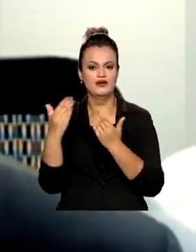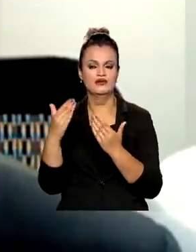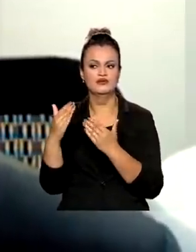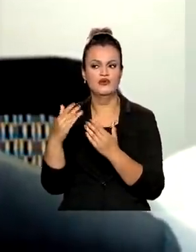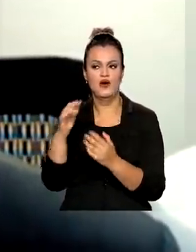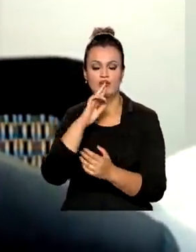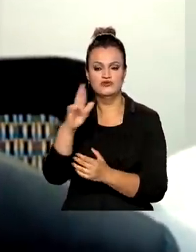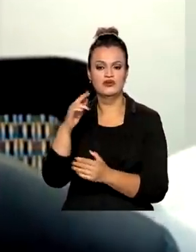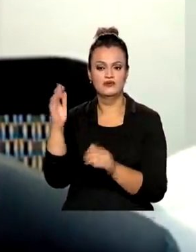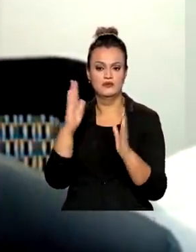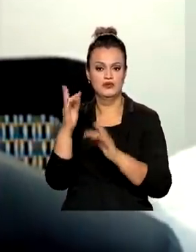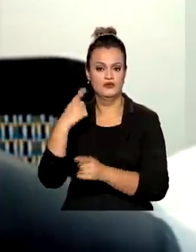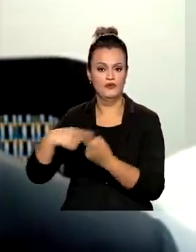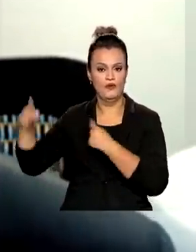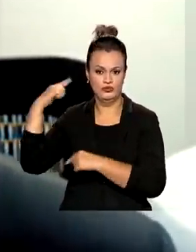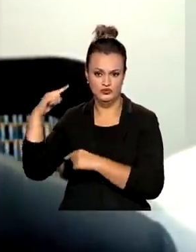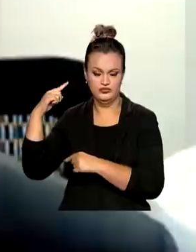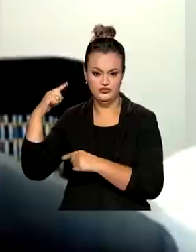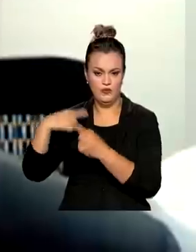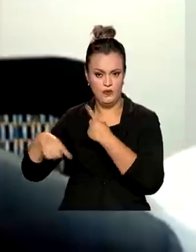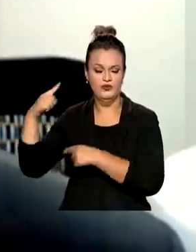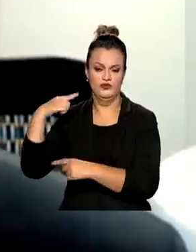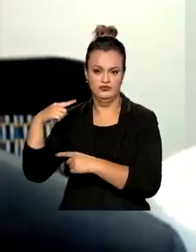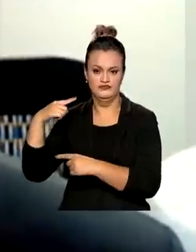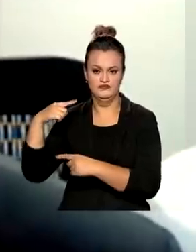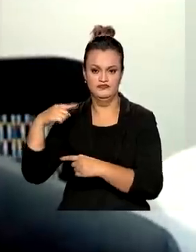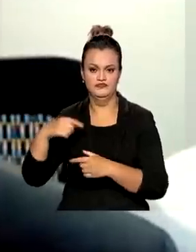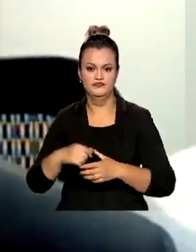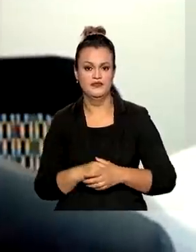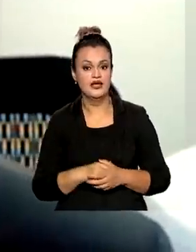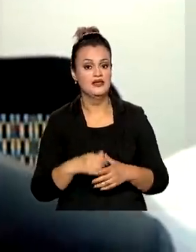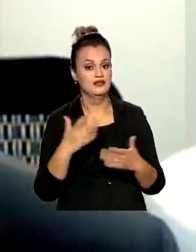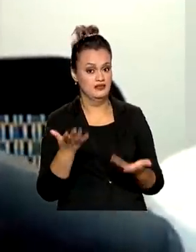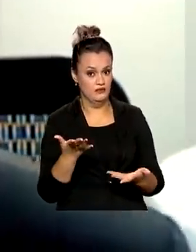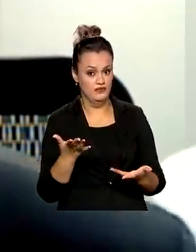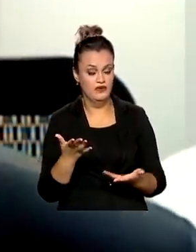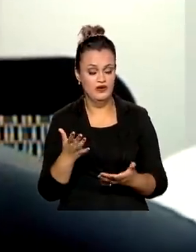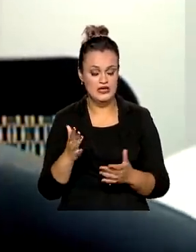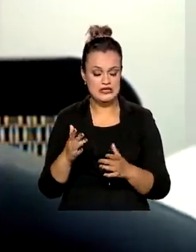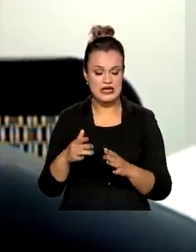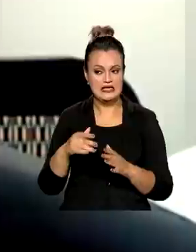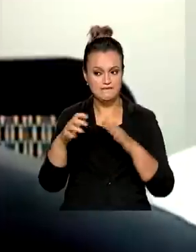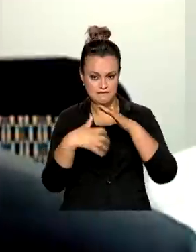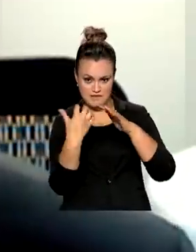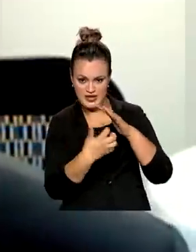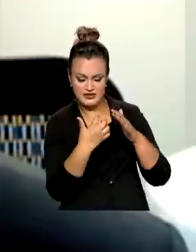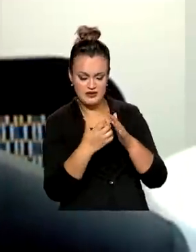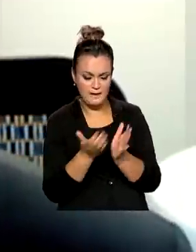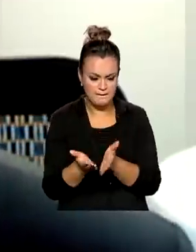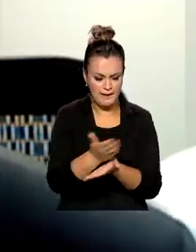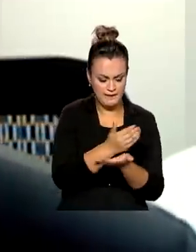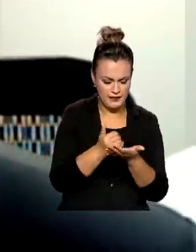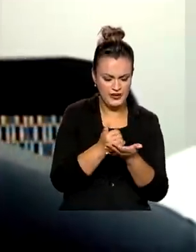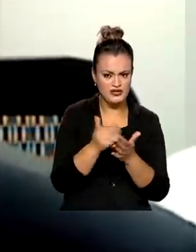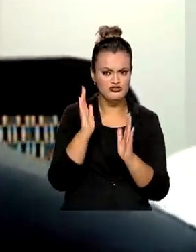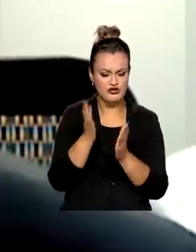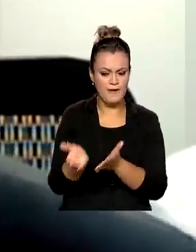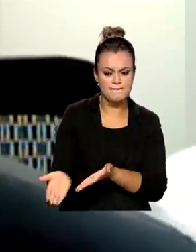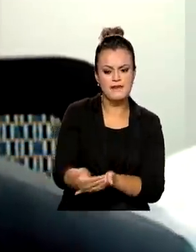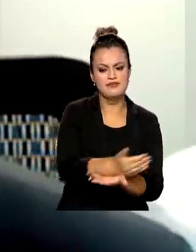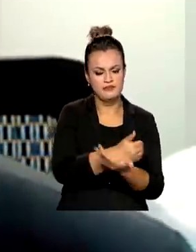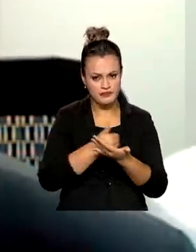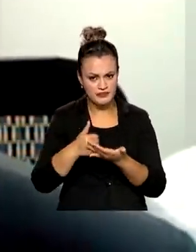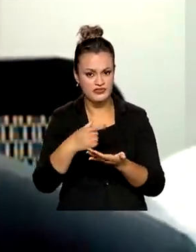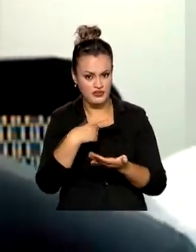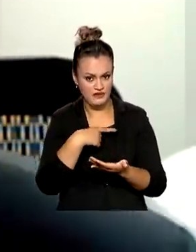resultado do período anterior, do ano anterior, ou seja, 2021. Então, parte das empresas já recolheram